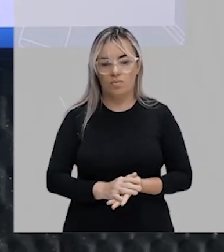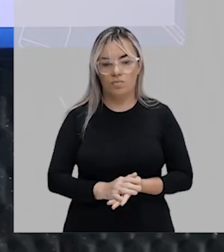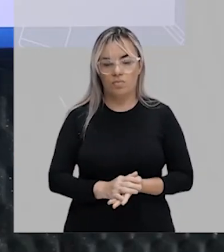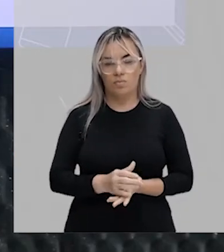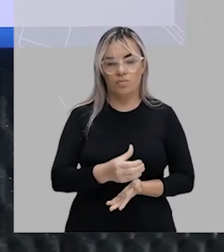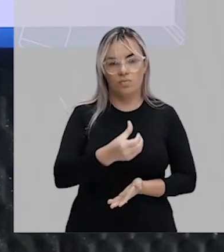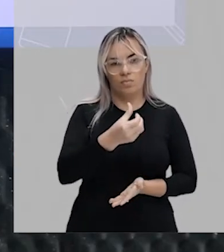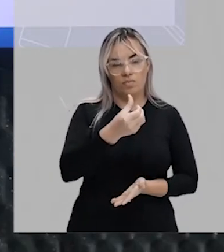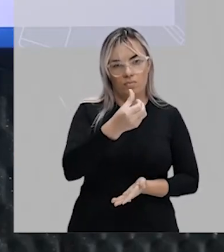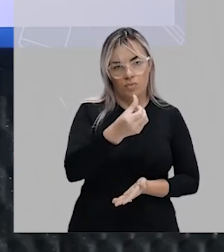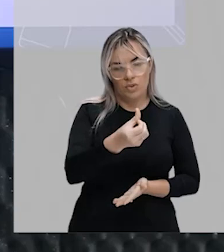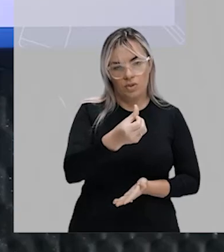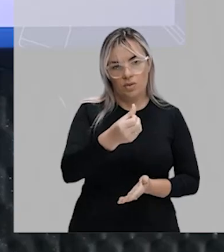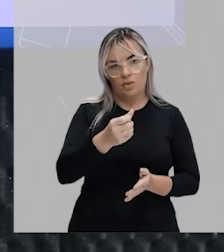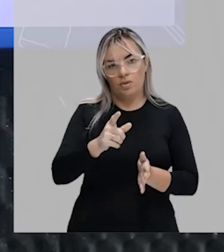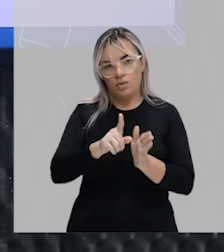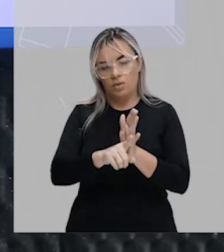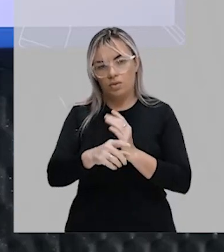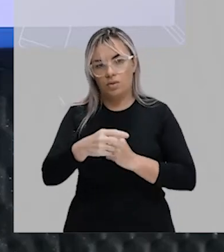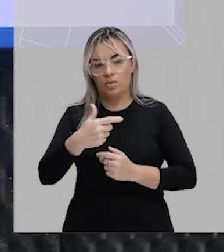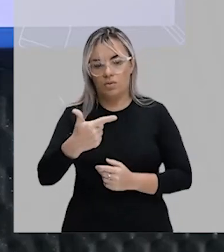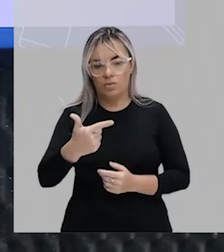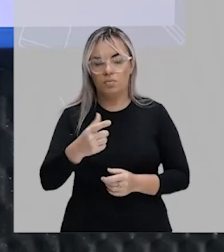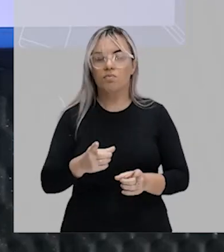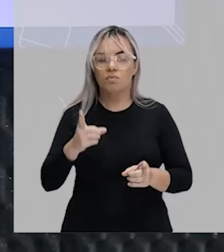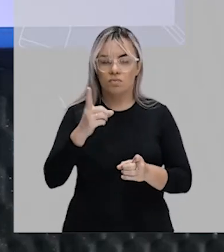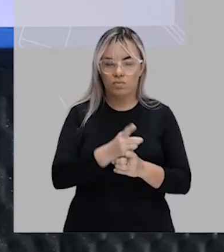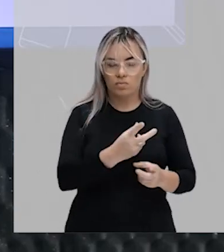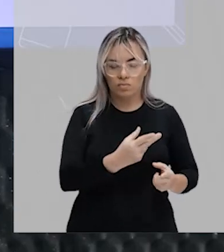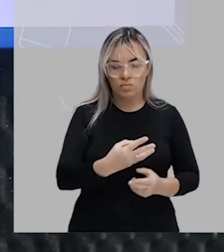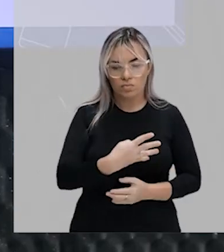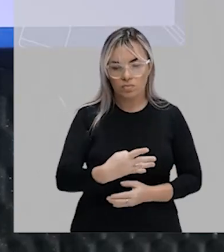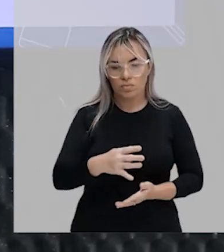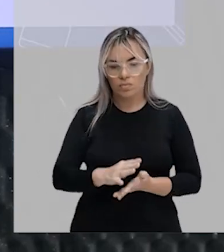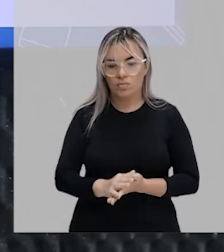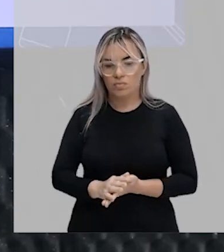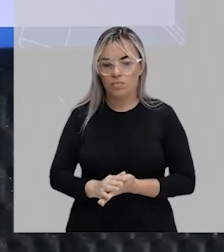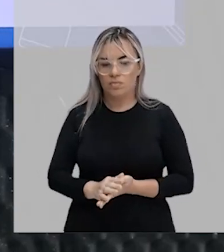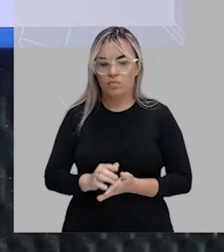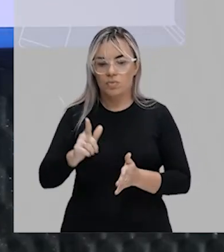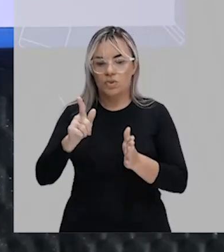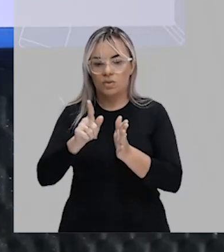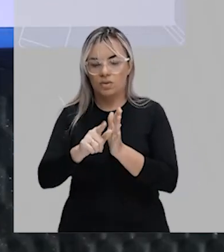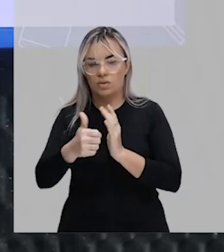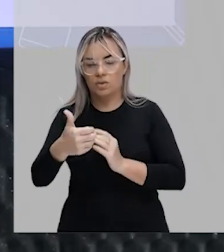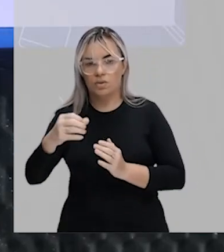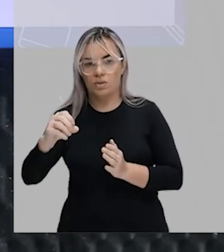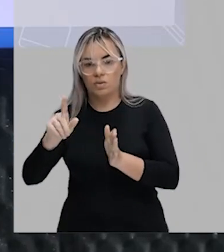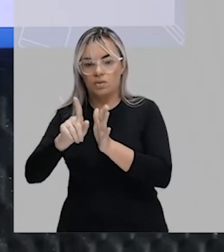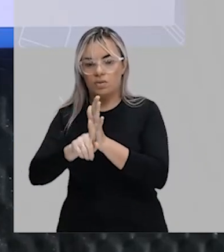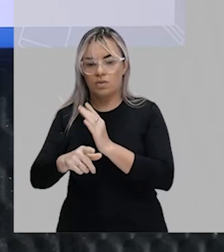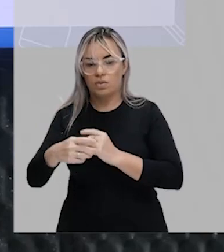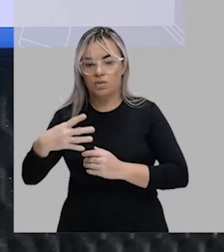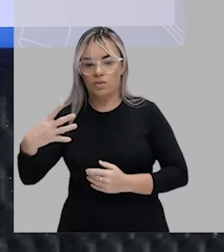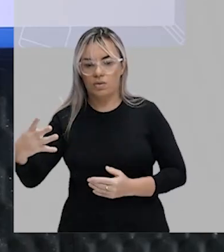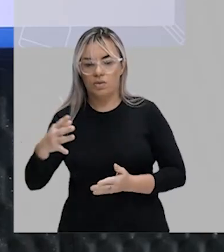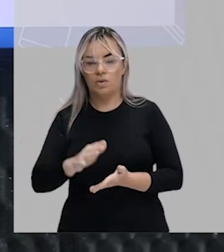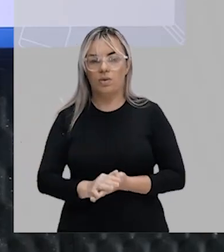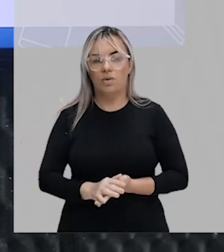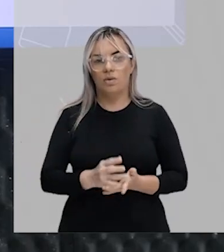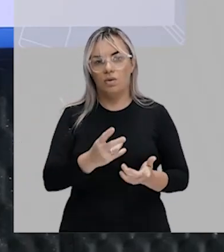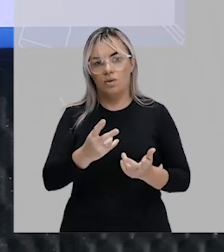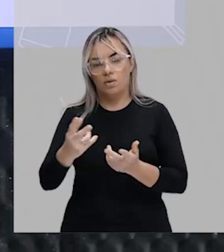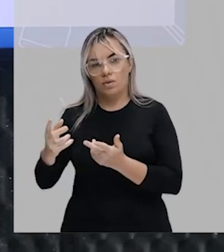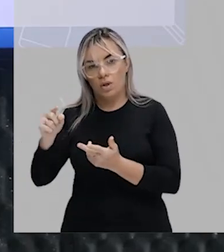menos 2 para dar esse mesmo 4 aqui, tá? E os dois últimos, menos 10 com menos 4, sinais iguais, soma-se e repete o sinal.